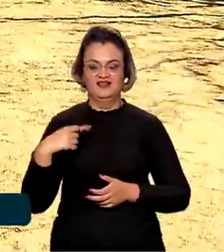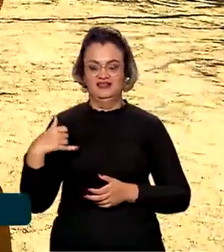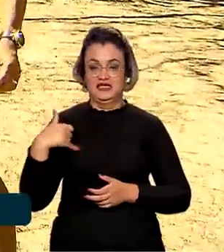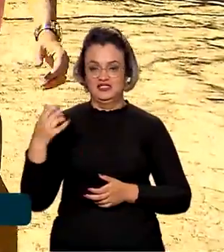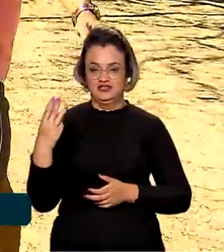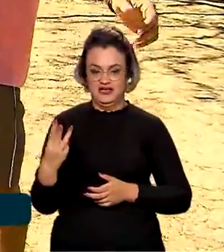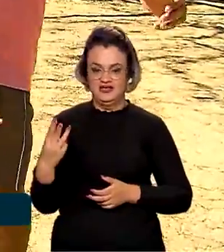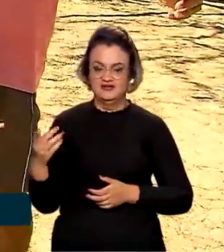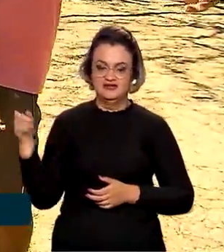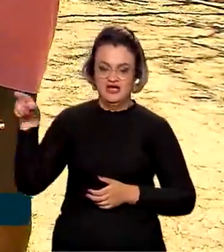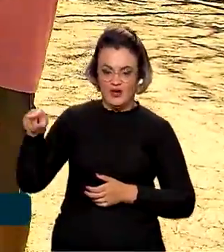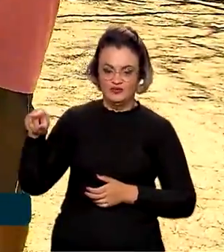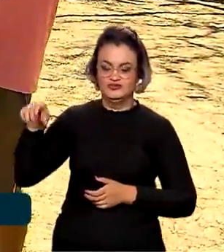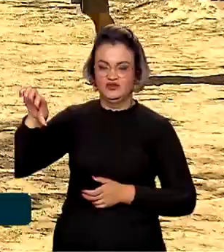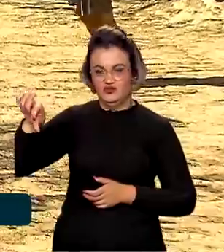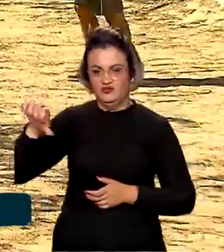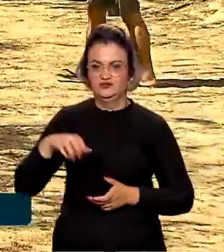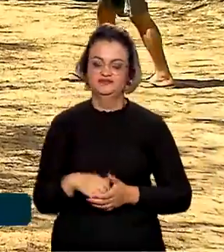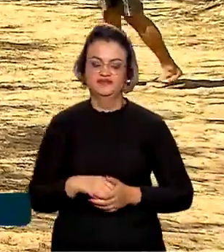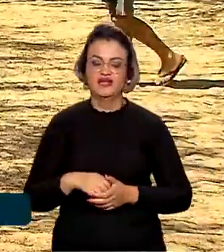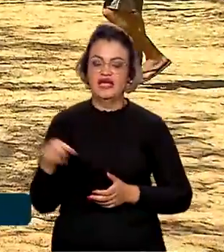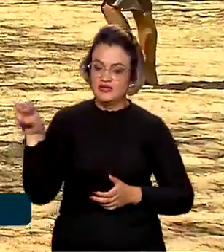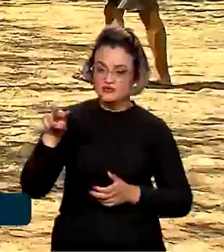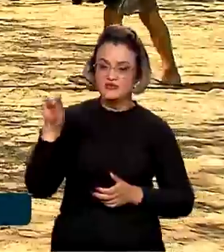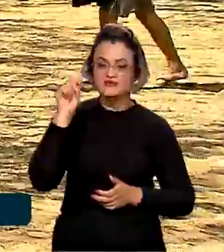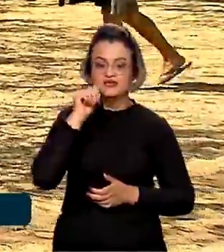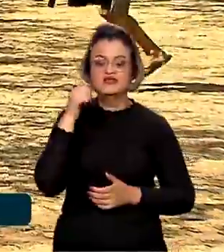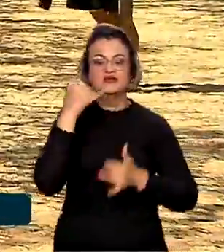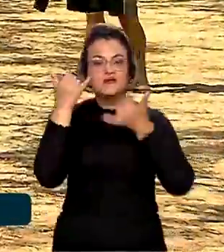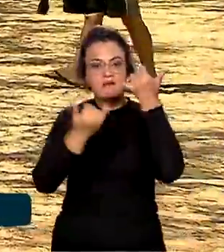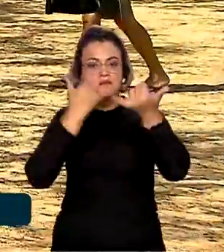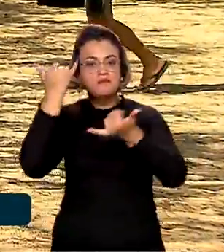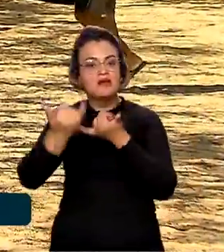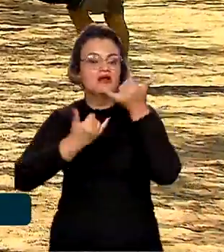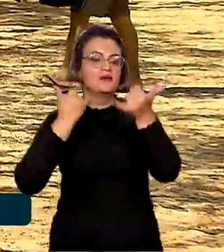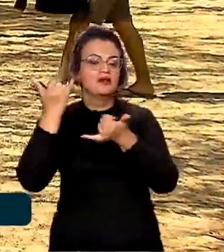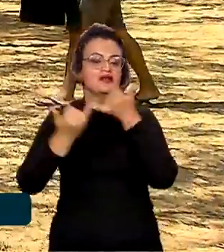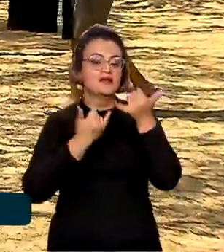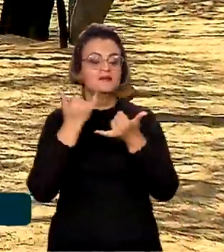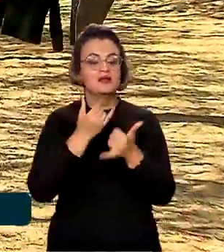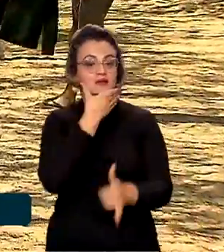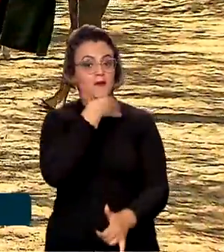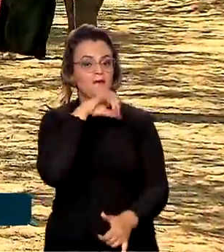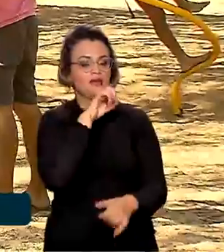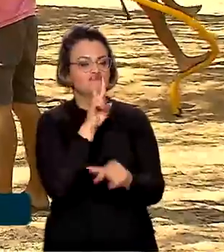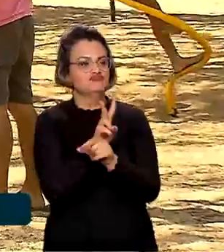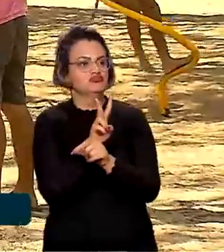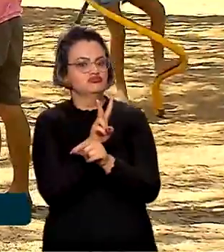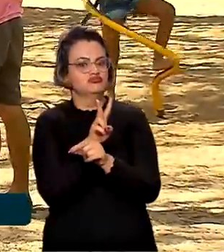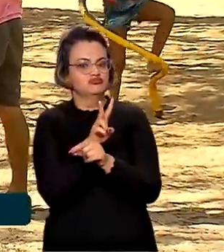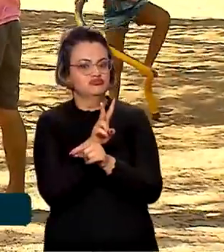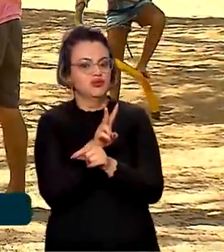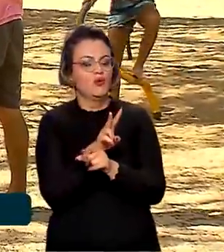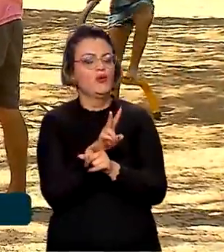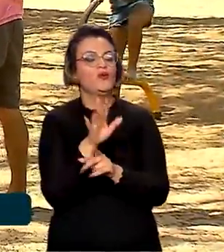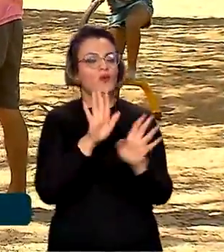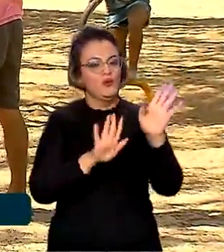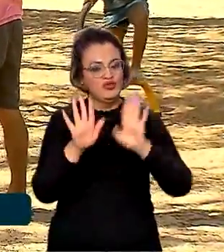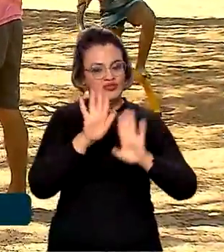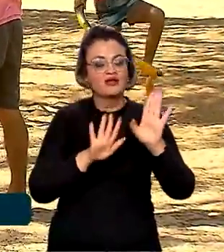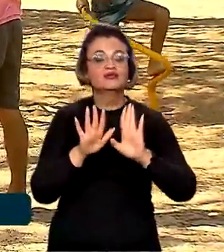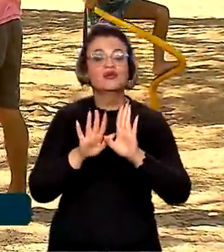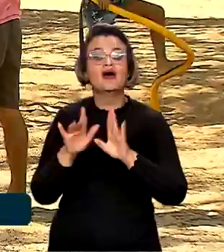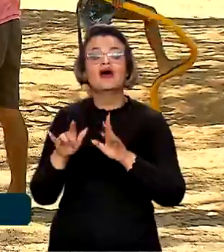e Isabelle, de 9. As meninas brincam no parque sobre o olhar atento. Cuidado que ele leva